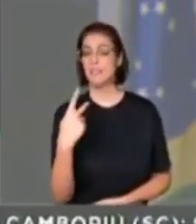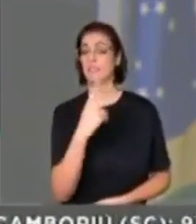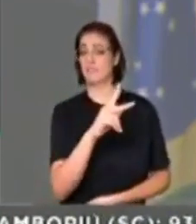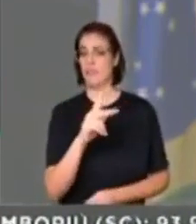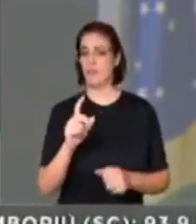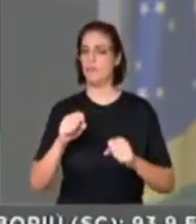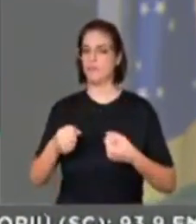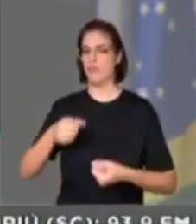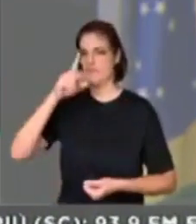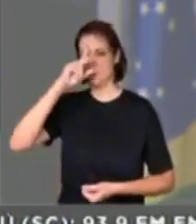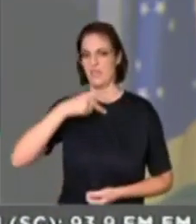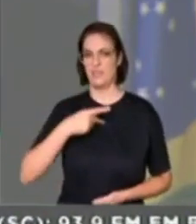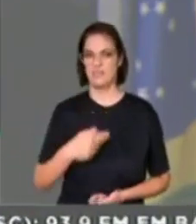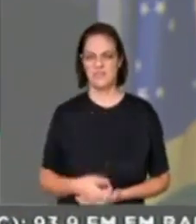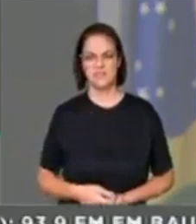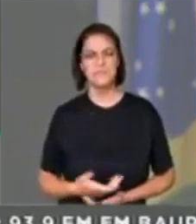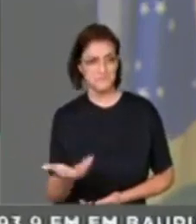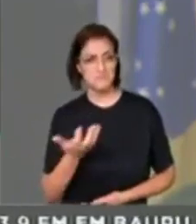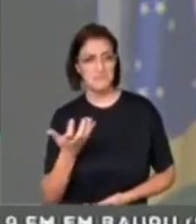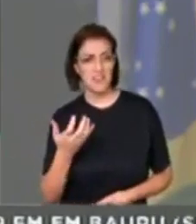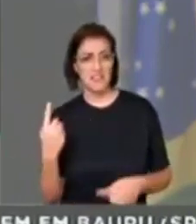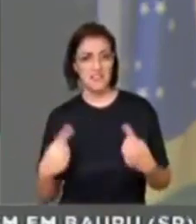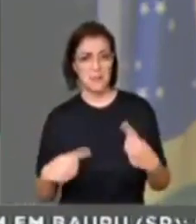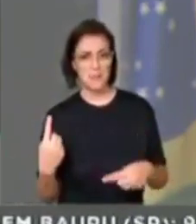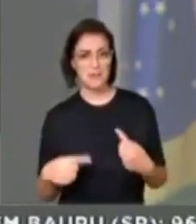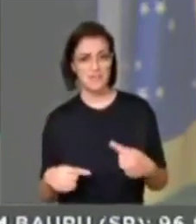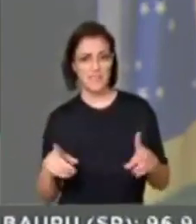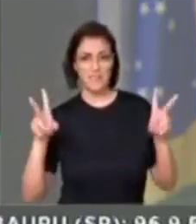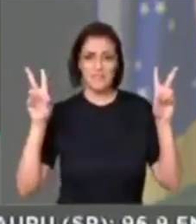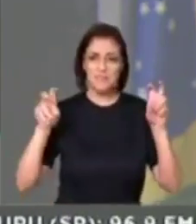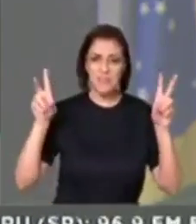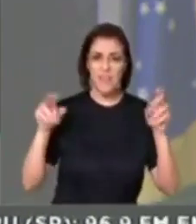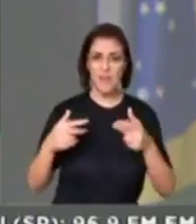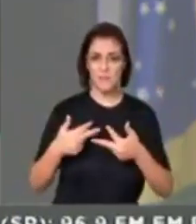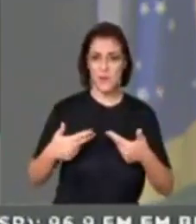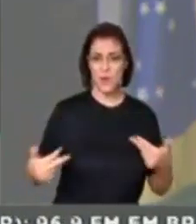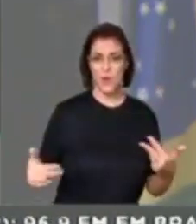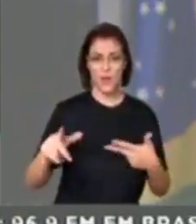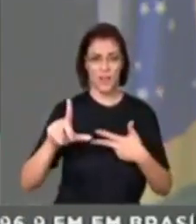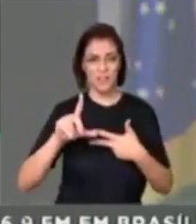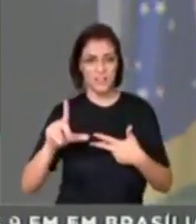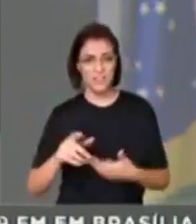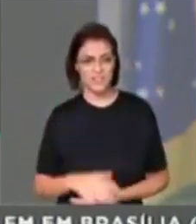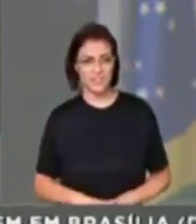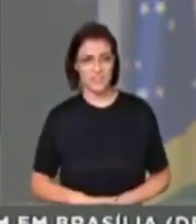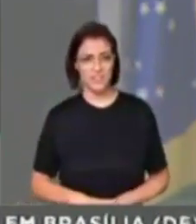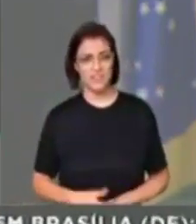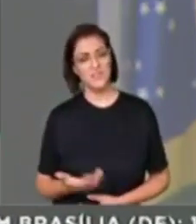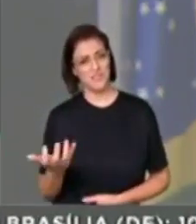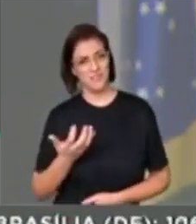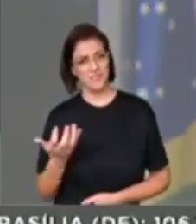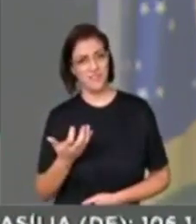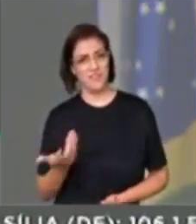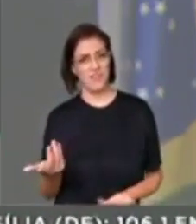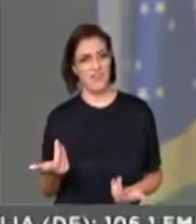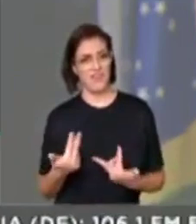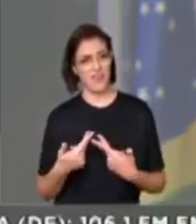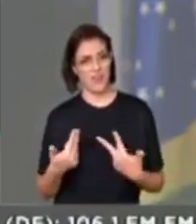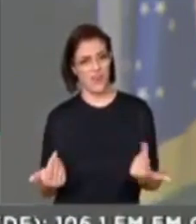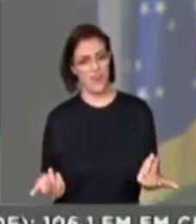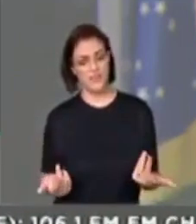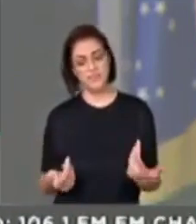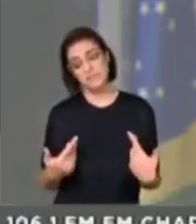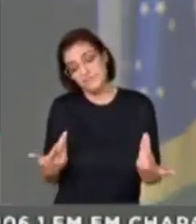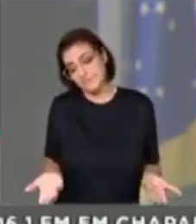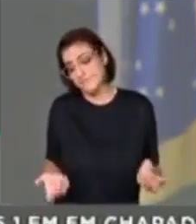querem debater a reforma previdenciária? Querem debater o mérito da capitalização? Querem debater o sistema de repartição? Primeiro,